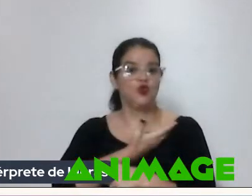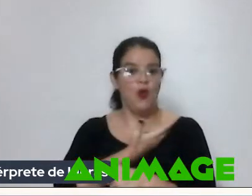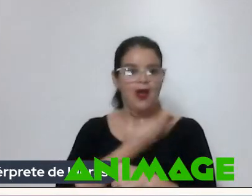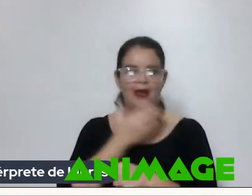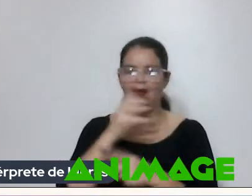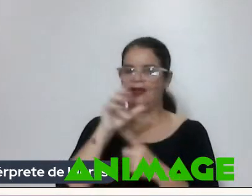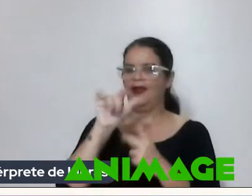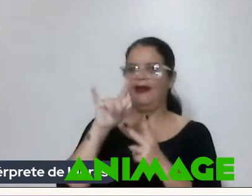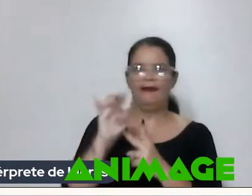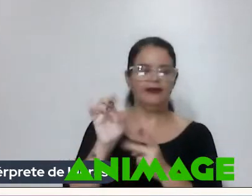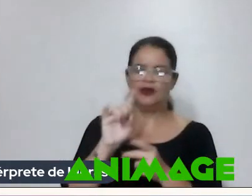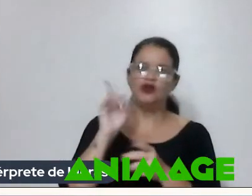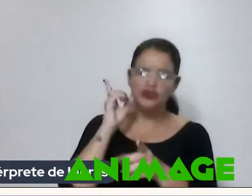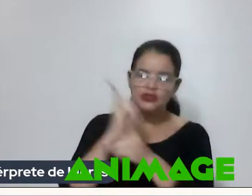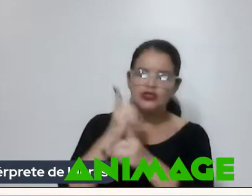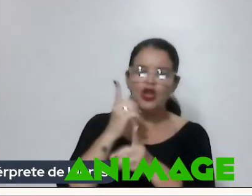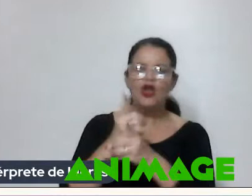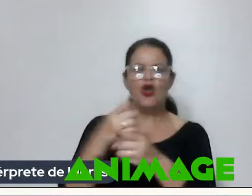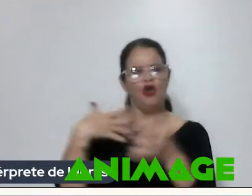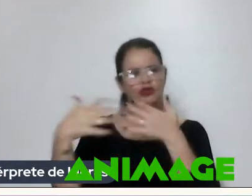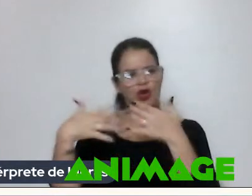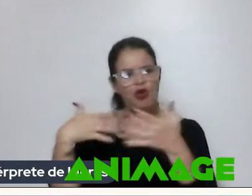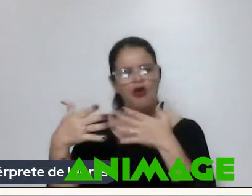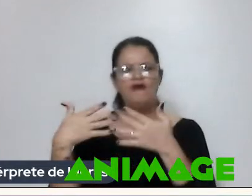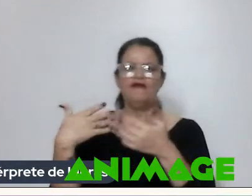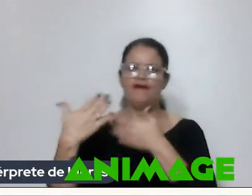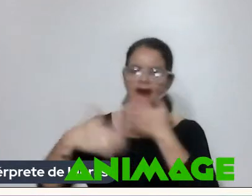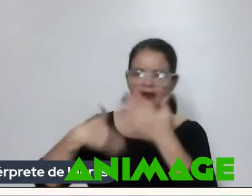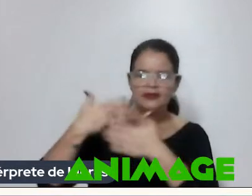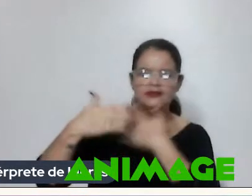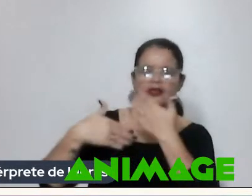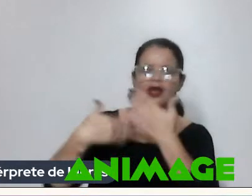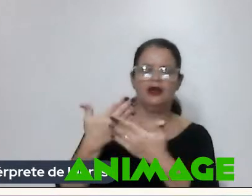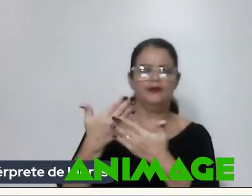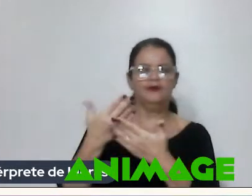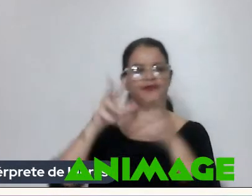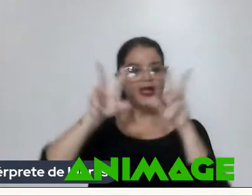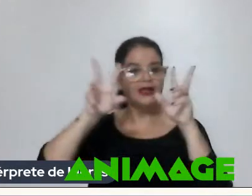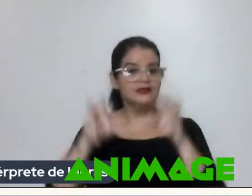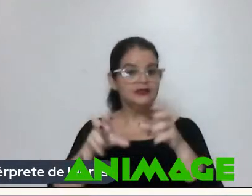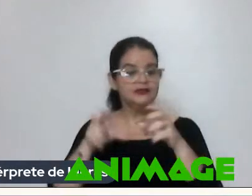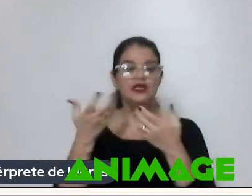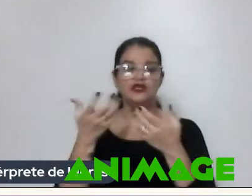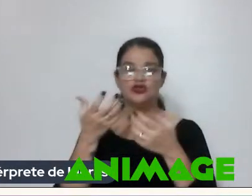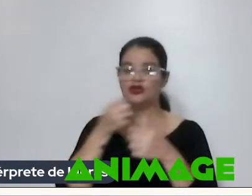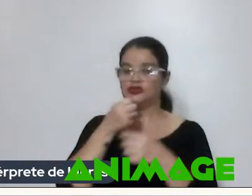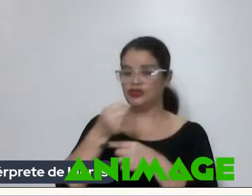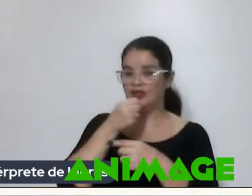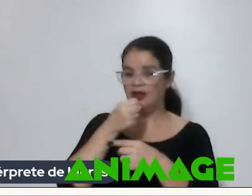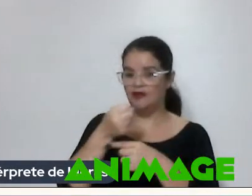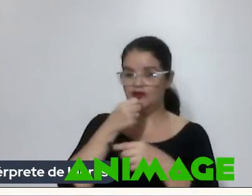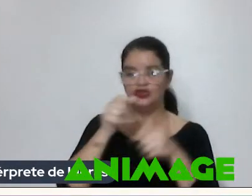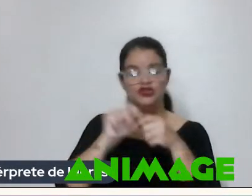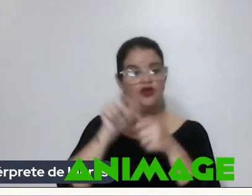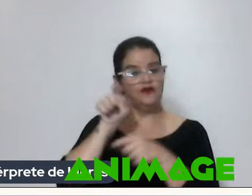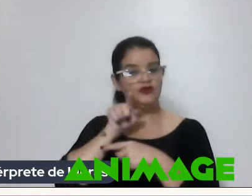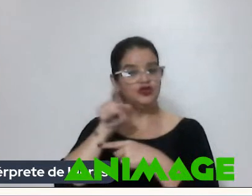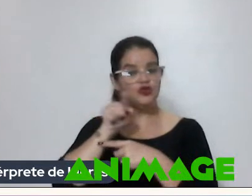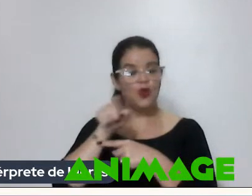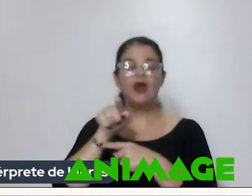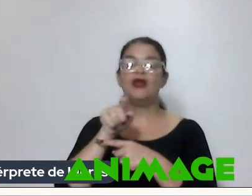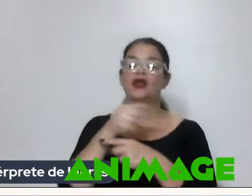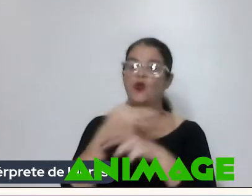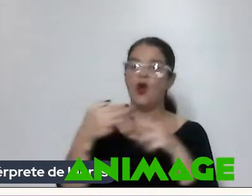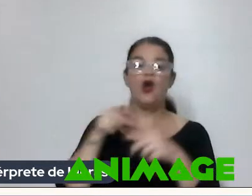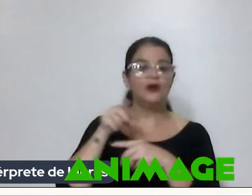Laerte A gente se encontra Conversa Troca Né Essas sessões De entrevistas Que eu fiz com ele Até por uma coisa De